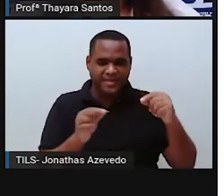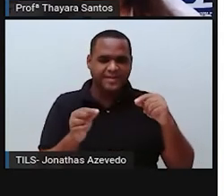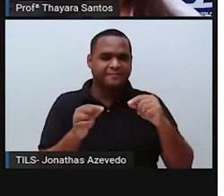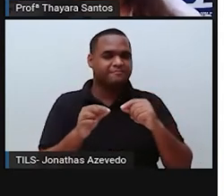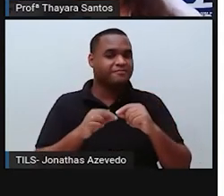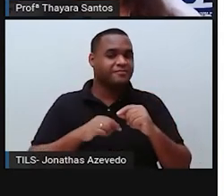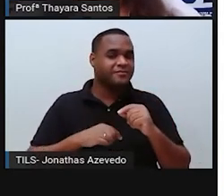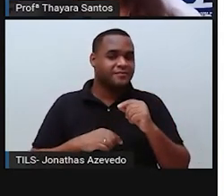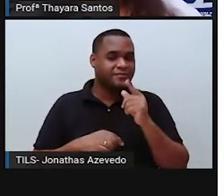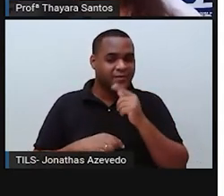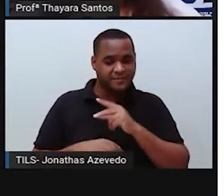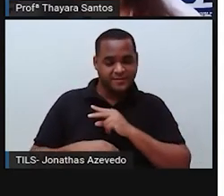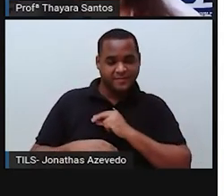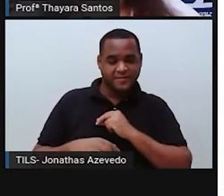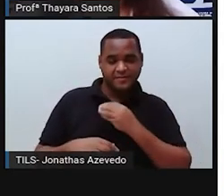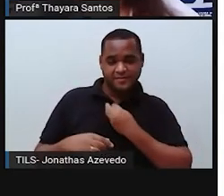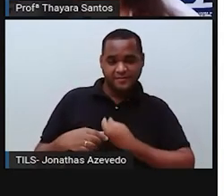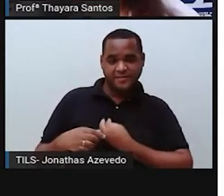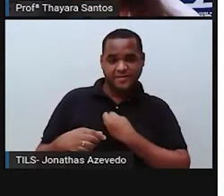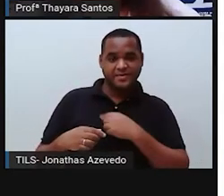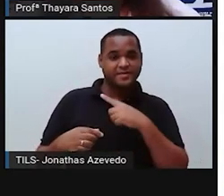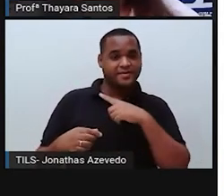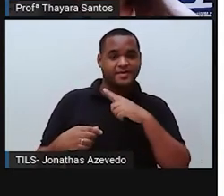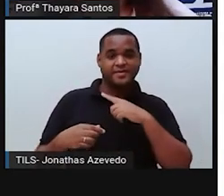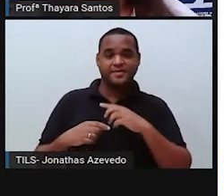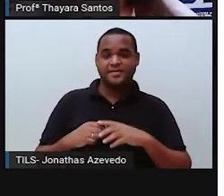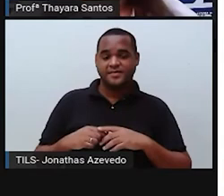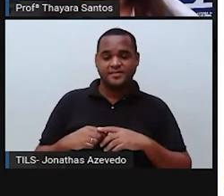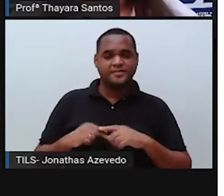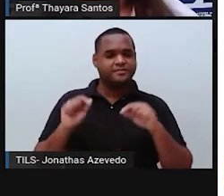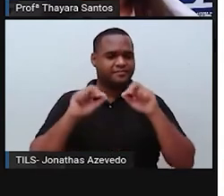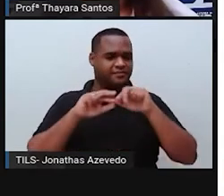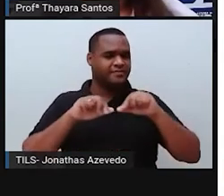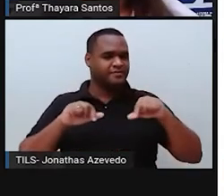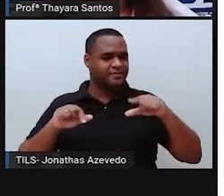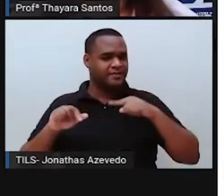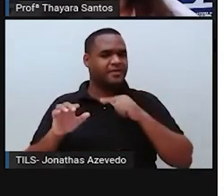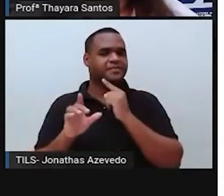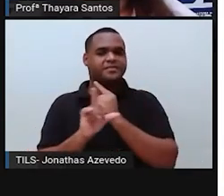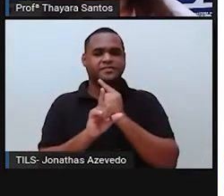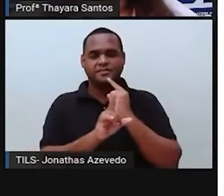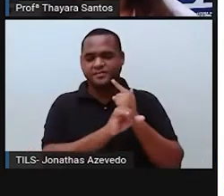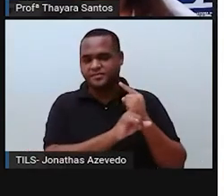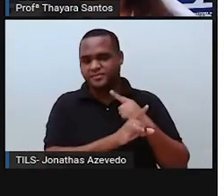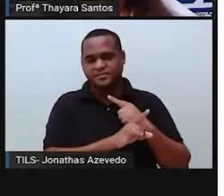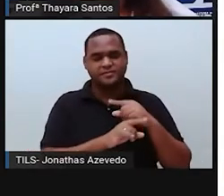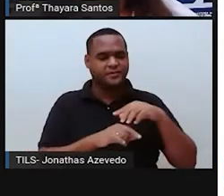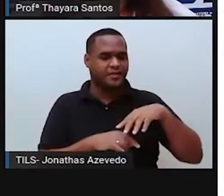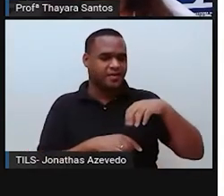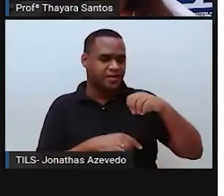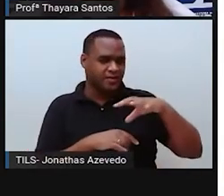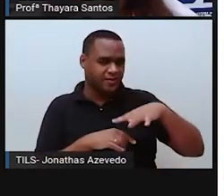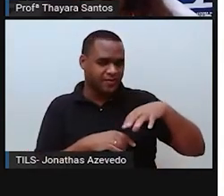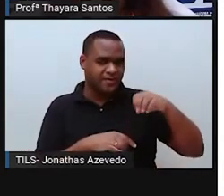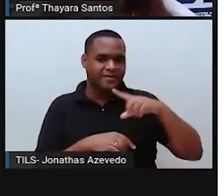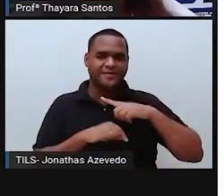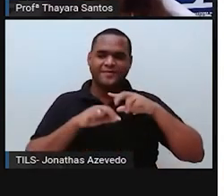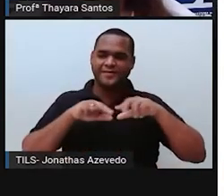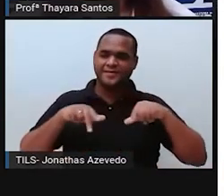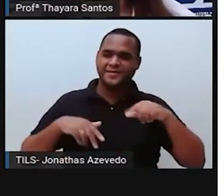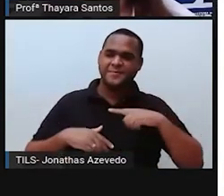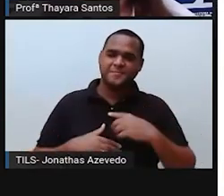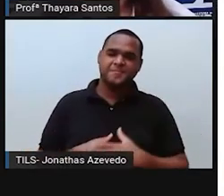vivendo nesse ambiente. A gente tem uma grande diversidade de organismos ali, as algas, os corais, tem tudo isso, né?